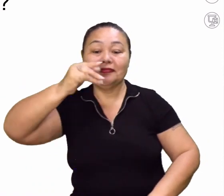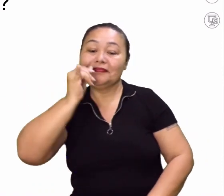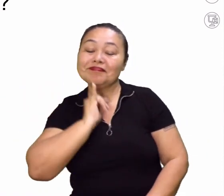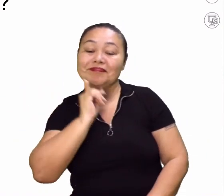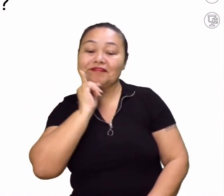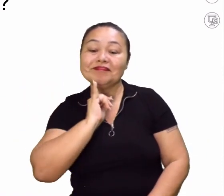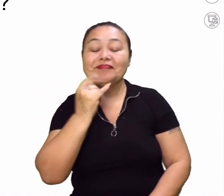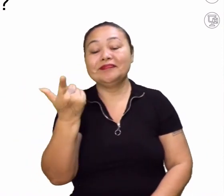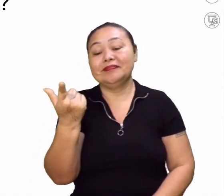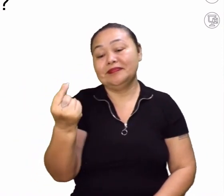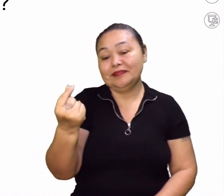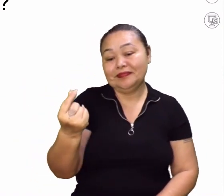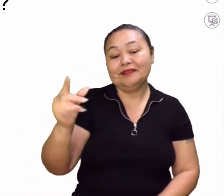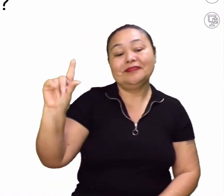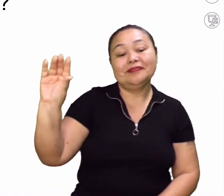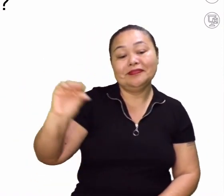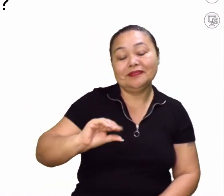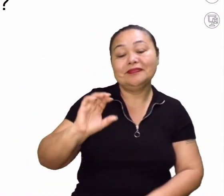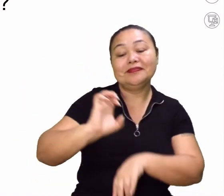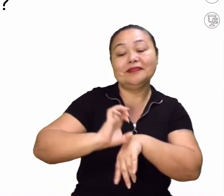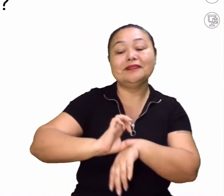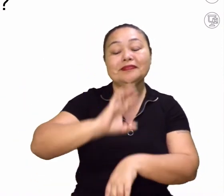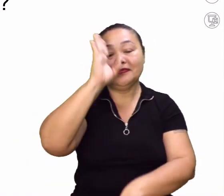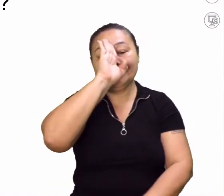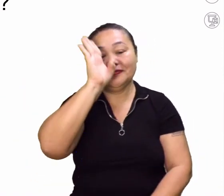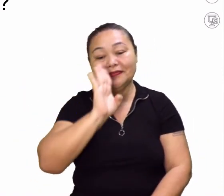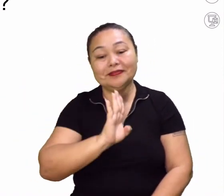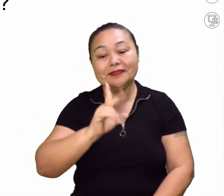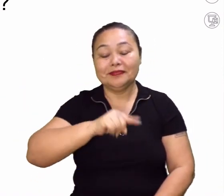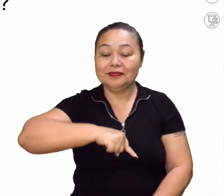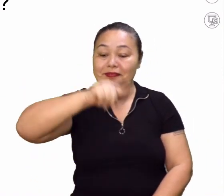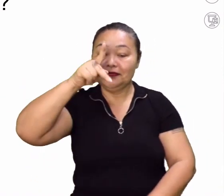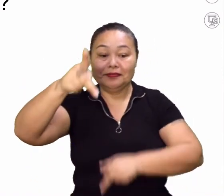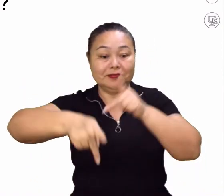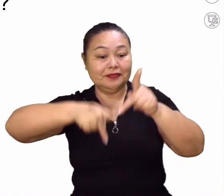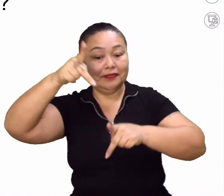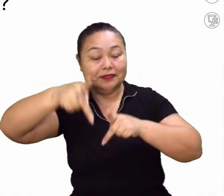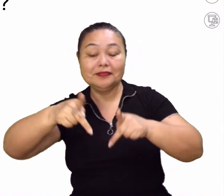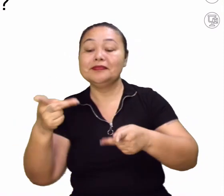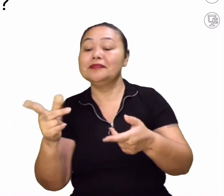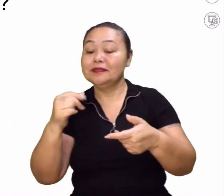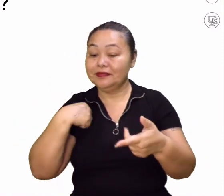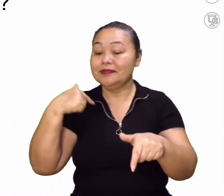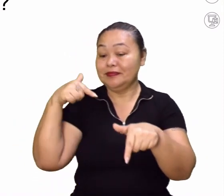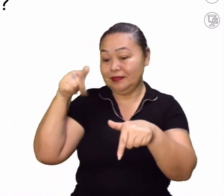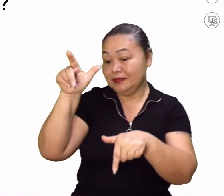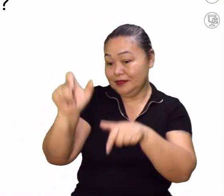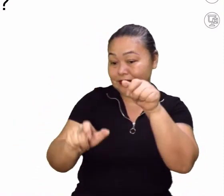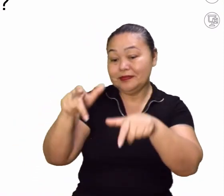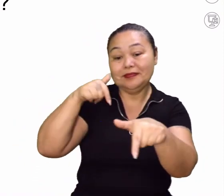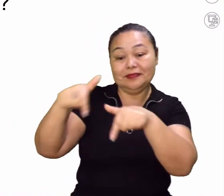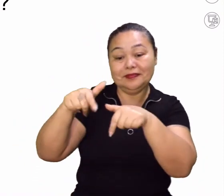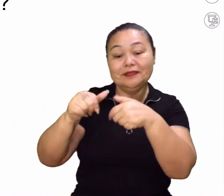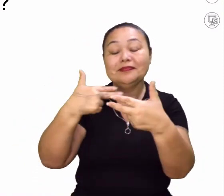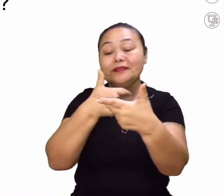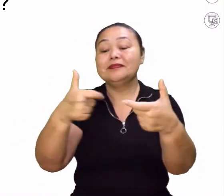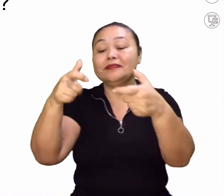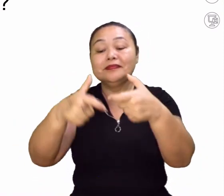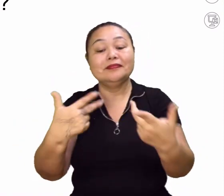exemplo. A receita financeira dos estados brasileiros, o índice de população economicamente ativa de uma redução, etc.